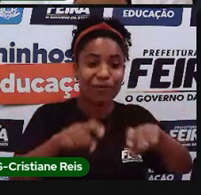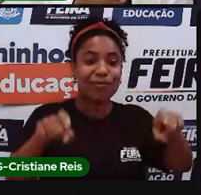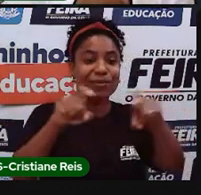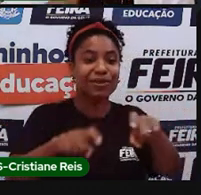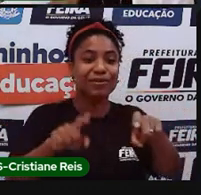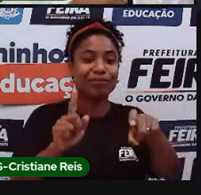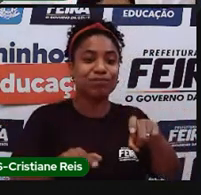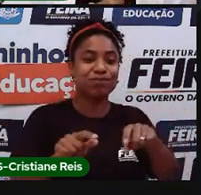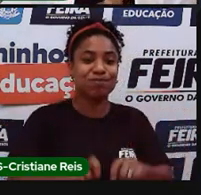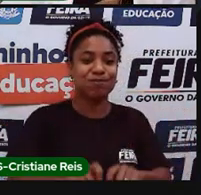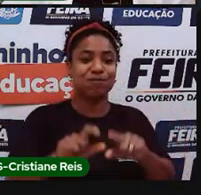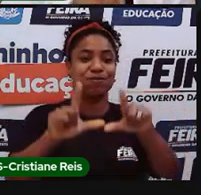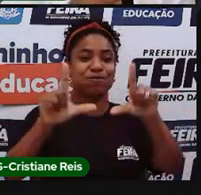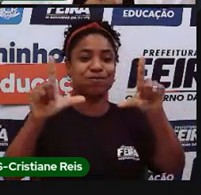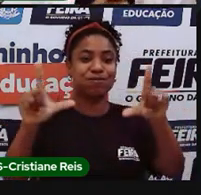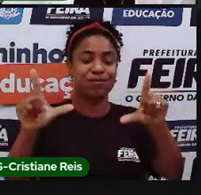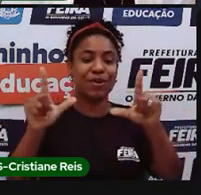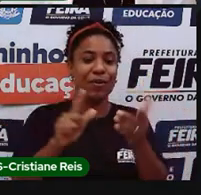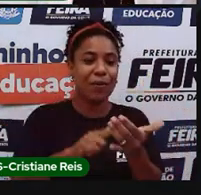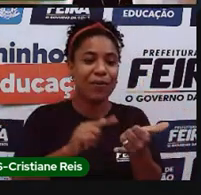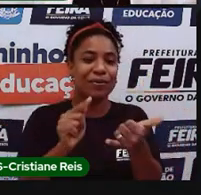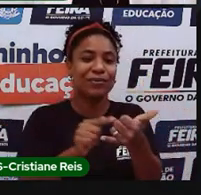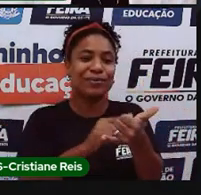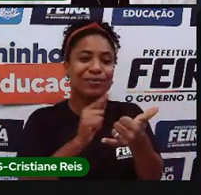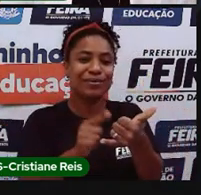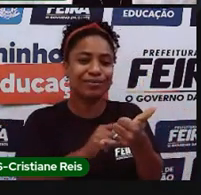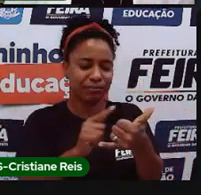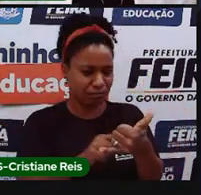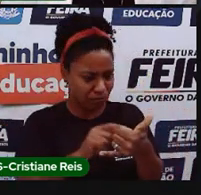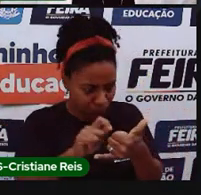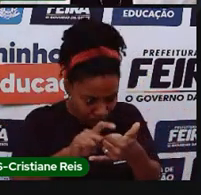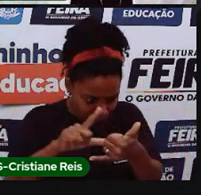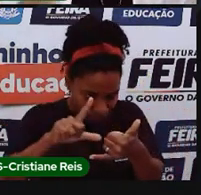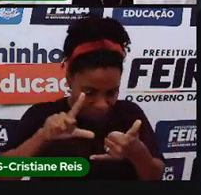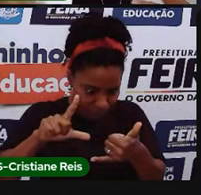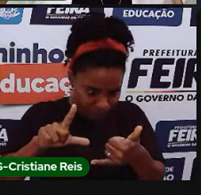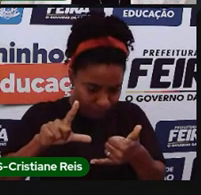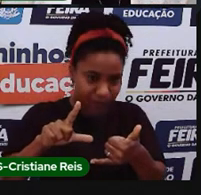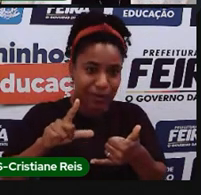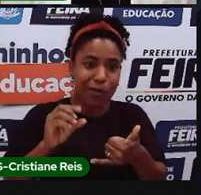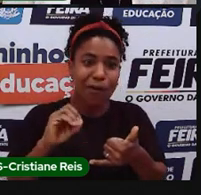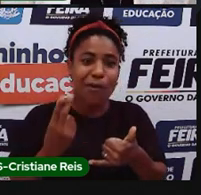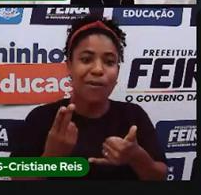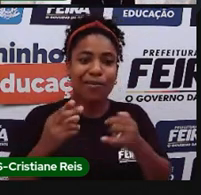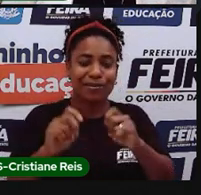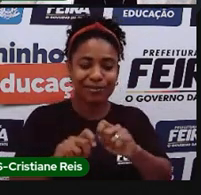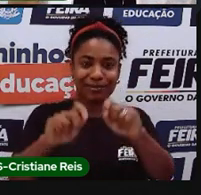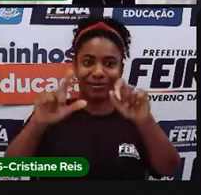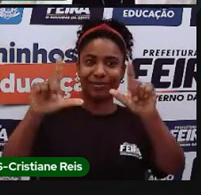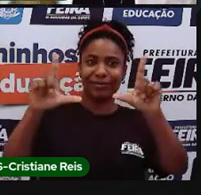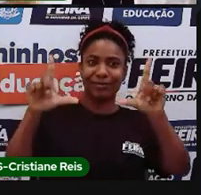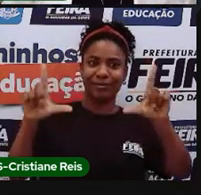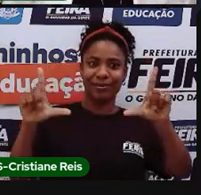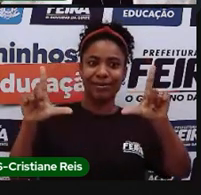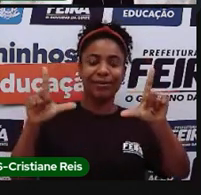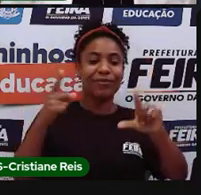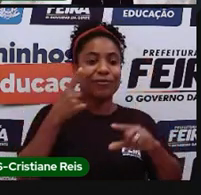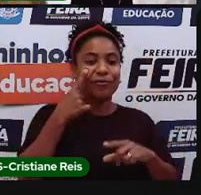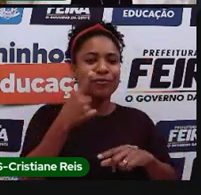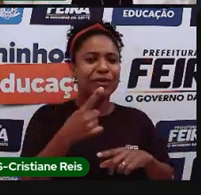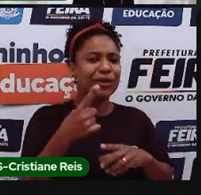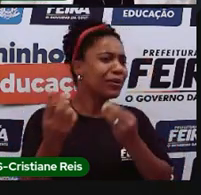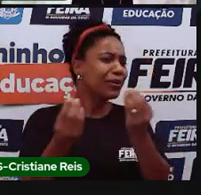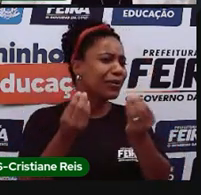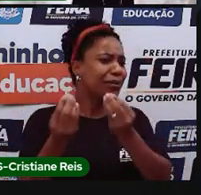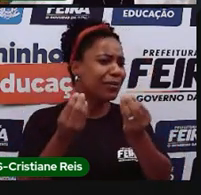até a palma da mão da gente lá, né, no celular? Ou até mesmo o mapa que a gente pega em casa? Como é que é feito isso? Então, há uma série, né,